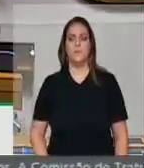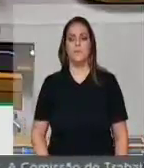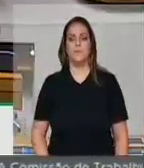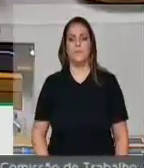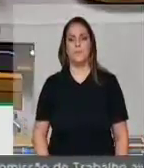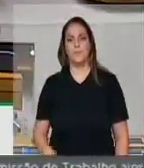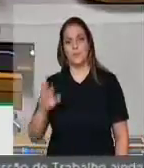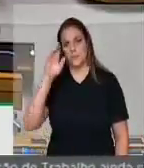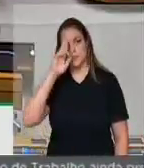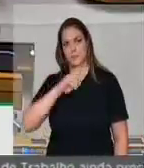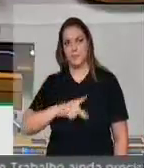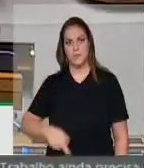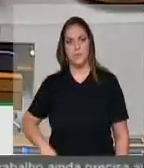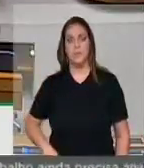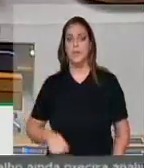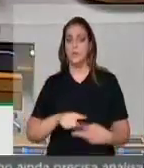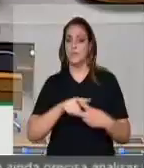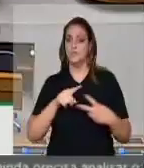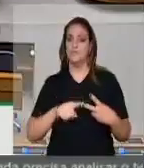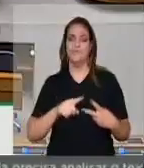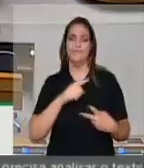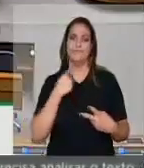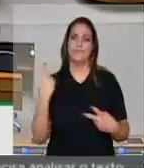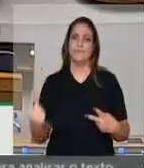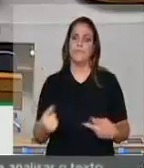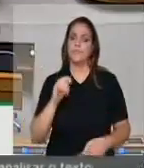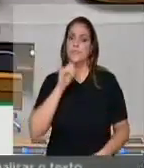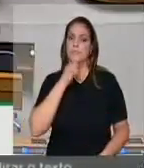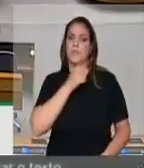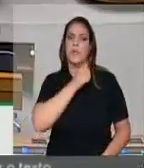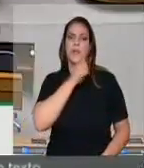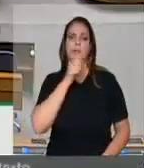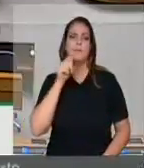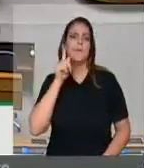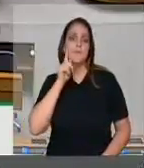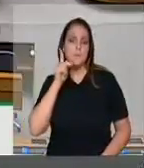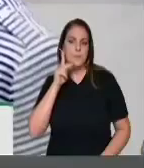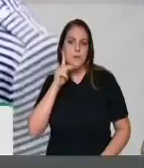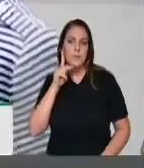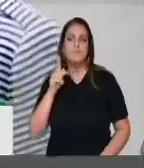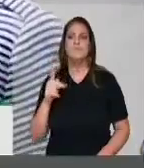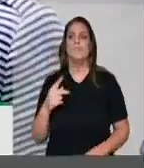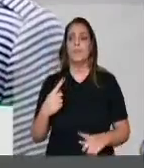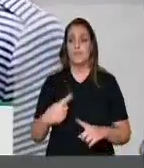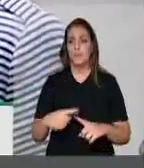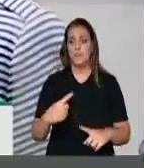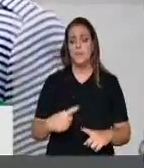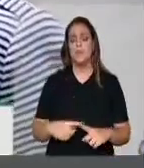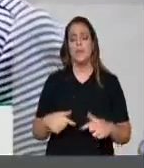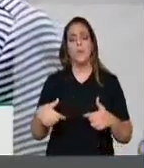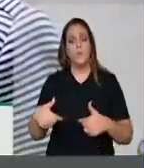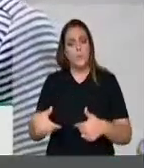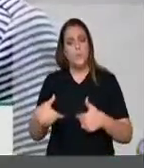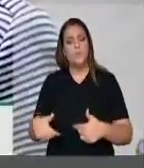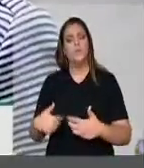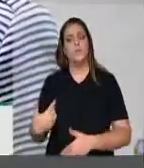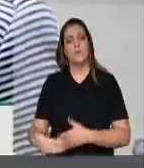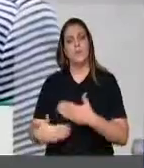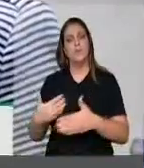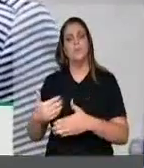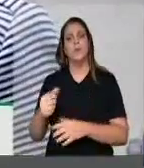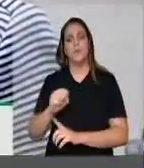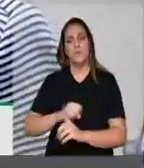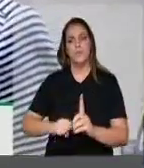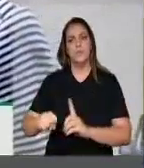de duas lamentáveis perdas para o meu estado do Amapá para a luta por justiça social e desenvolvimento sustentável.